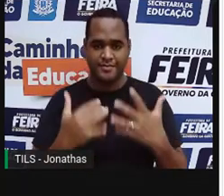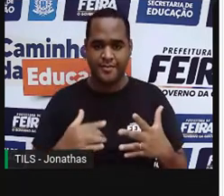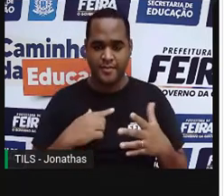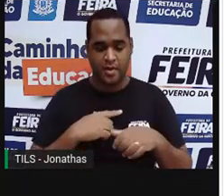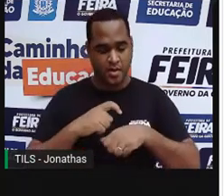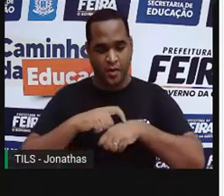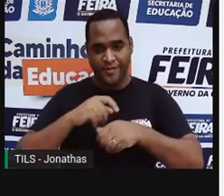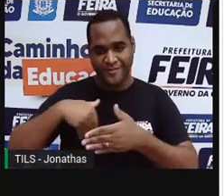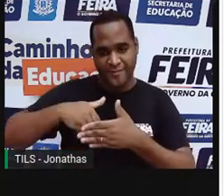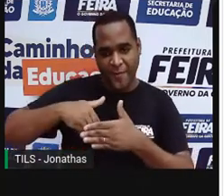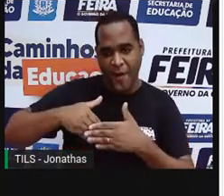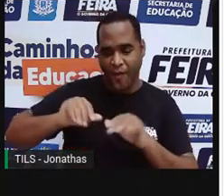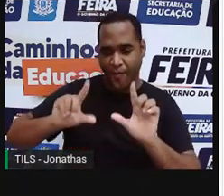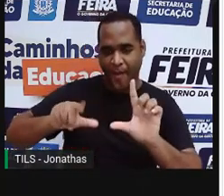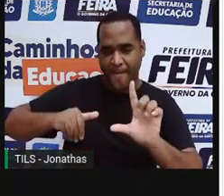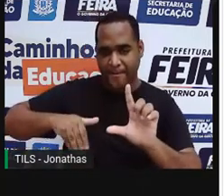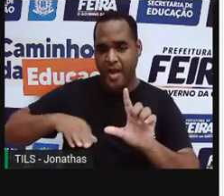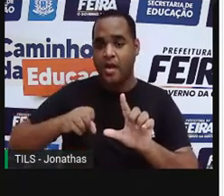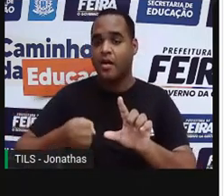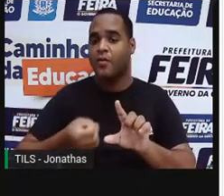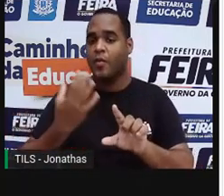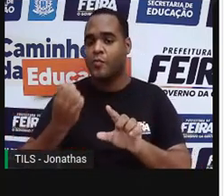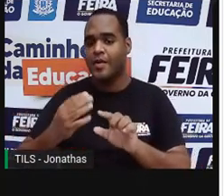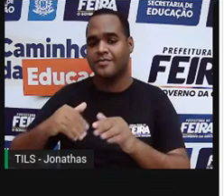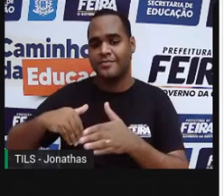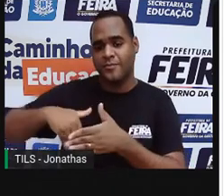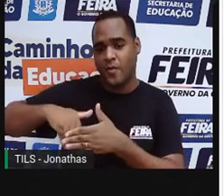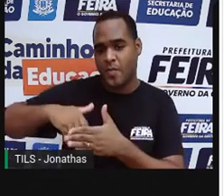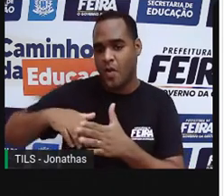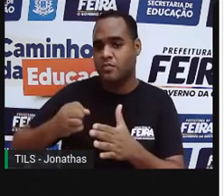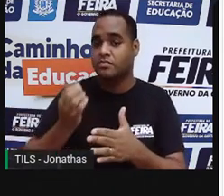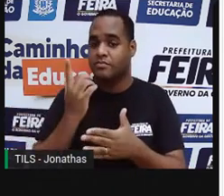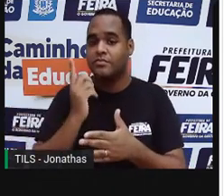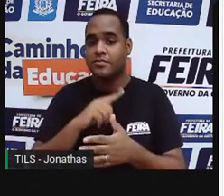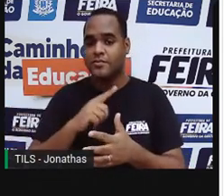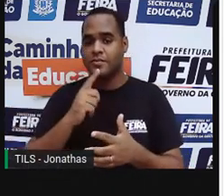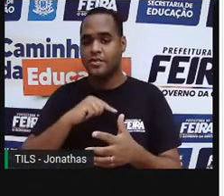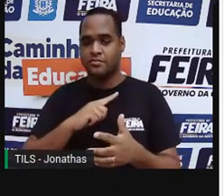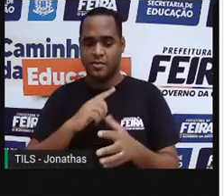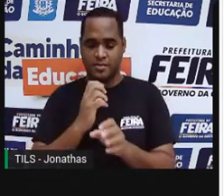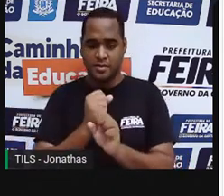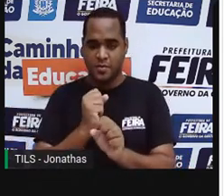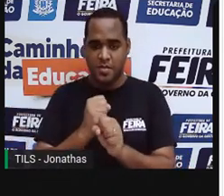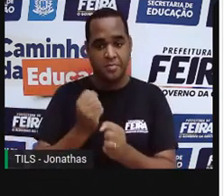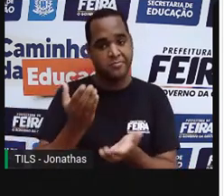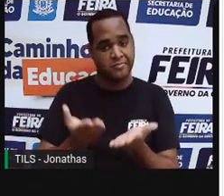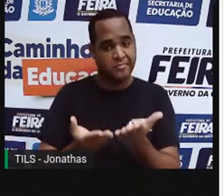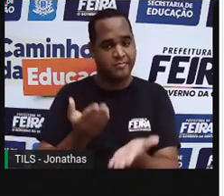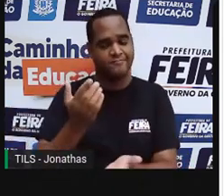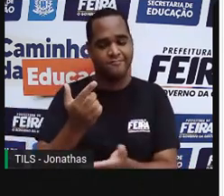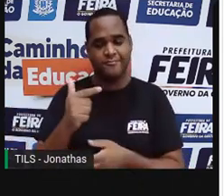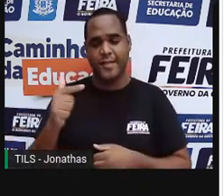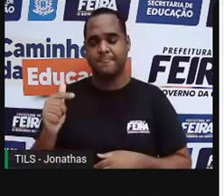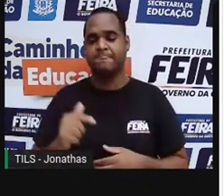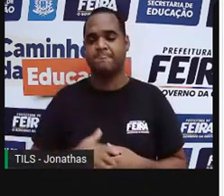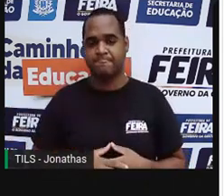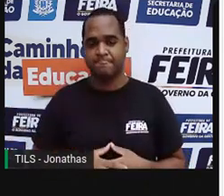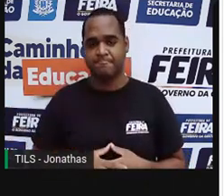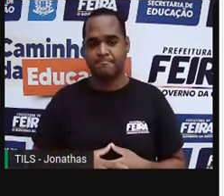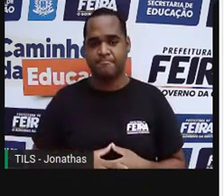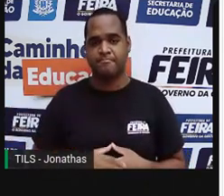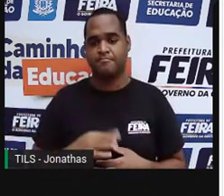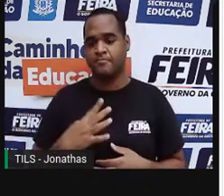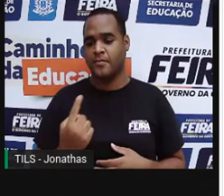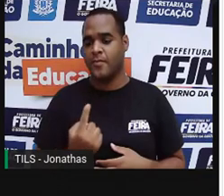da partida de futebol, a quantidade de gols, são grandezas não proporcionais, né? A